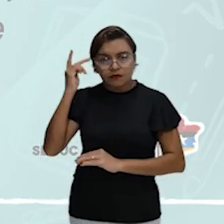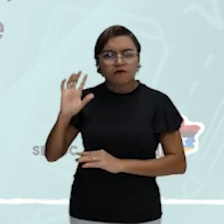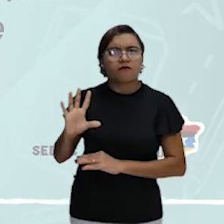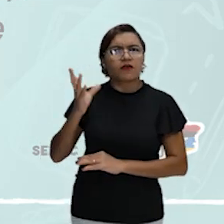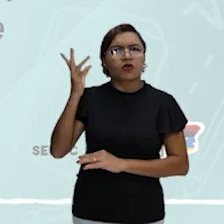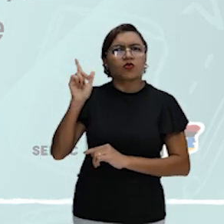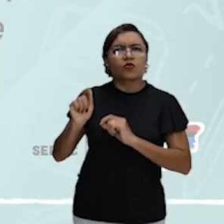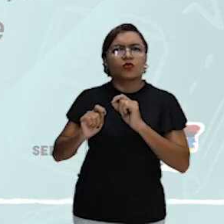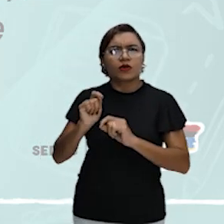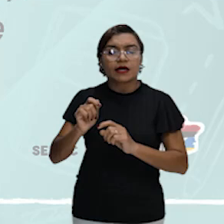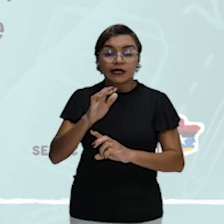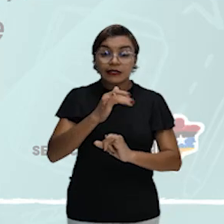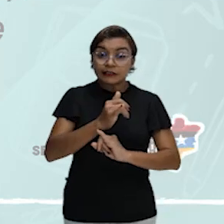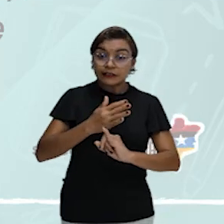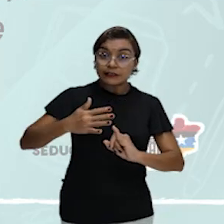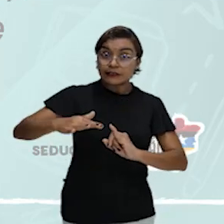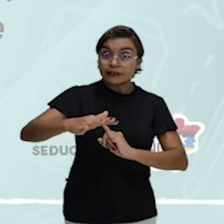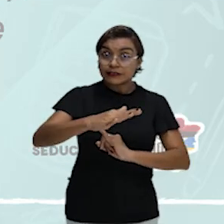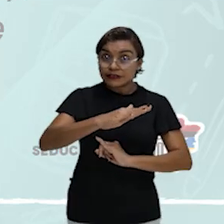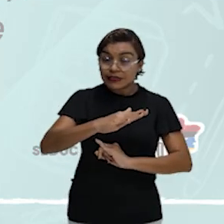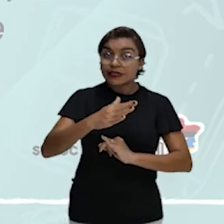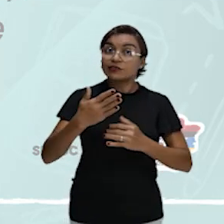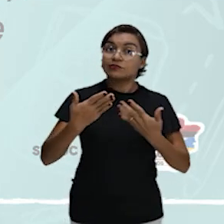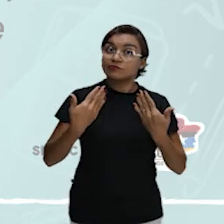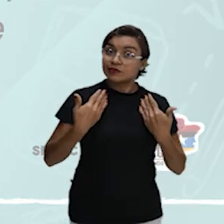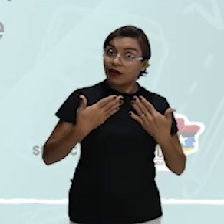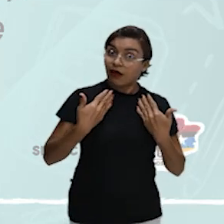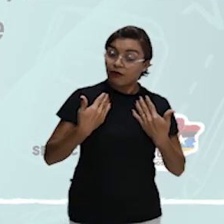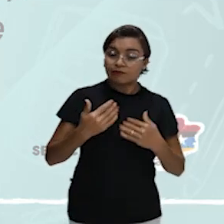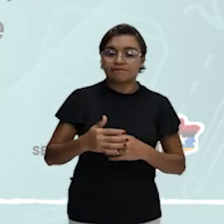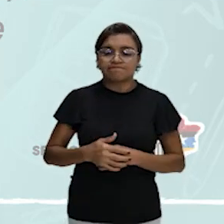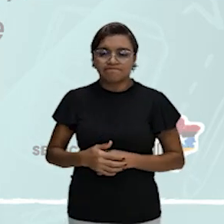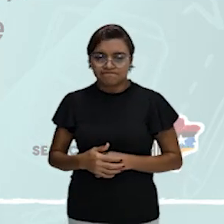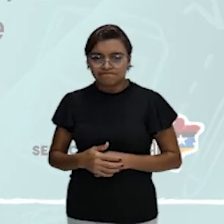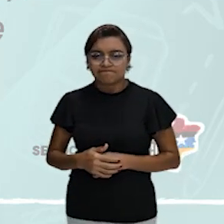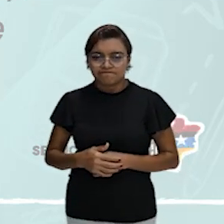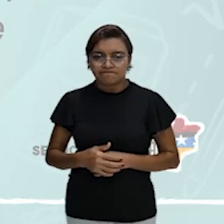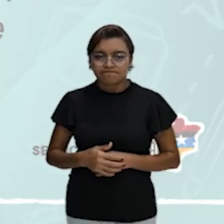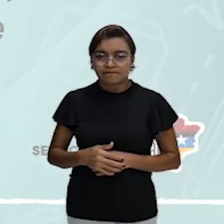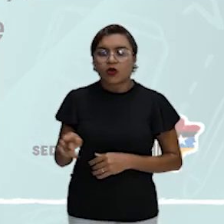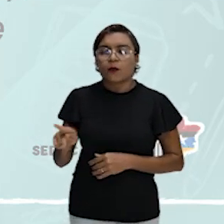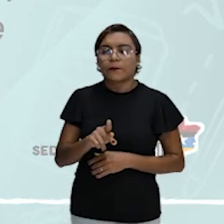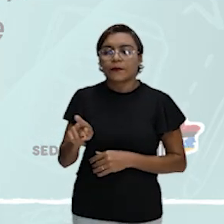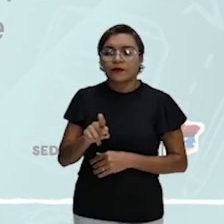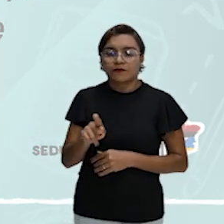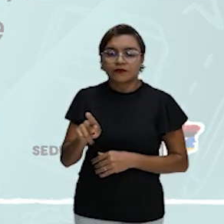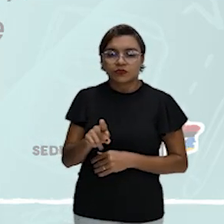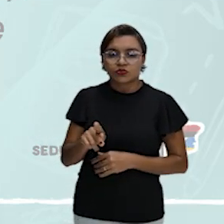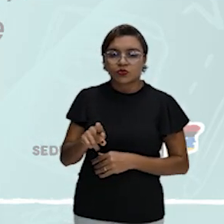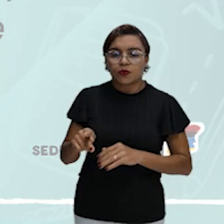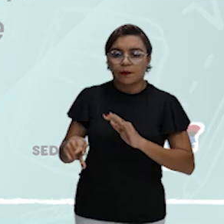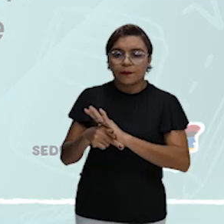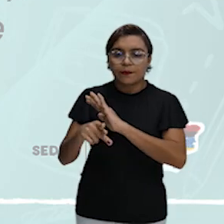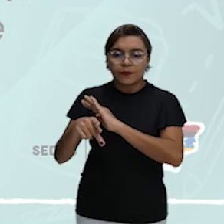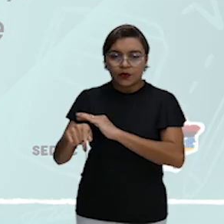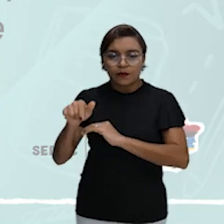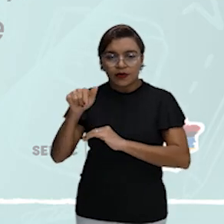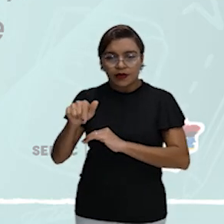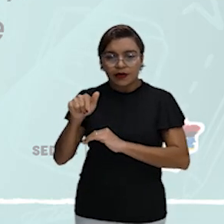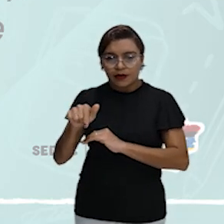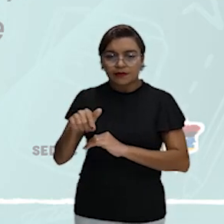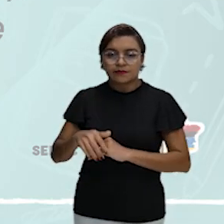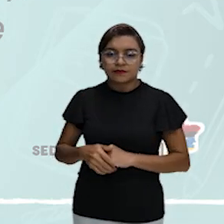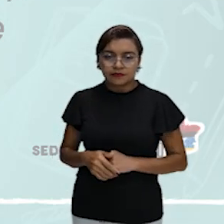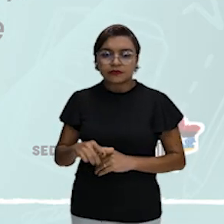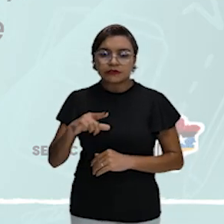Ilhas de calor, né? Segundo João Lima Santana Neto, professor do departamento de geografia do campus de Presidente